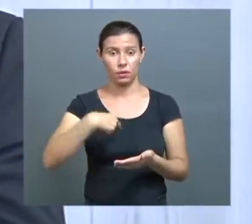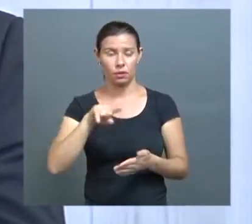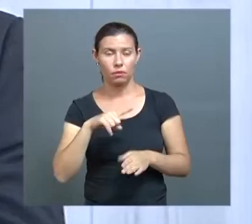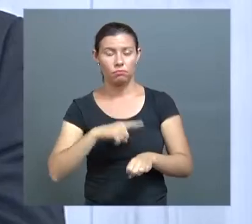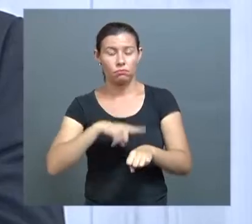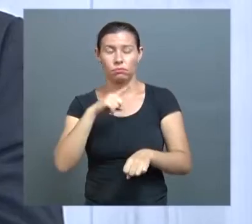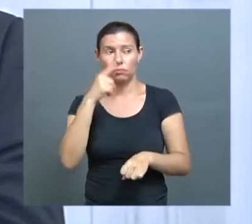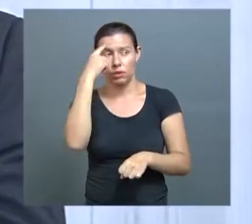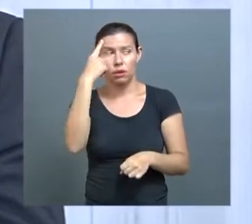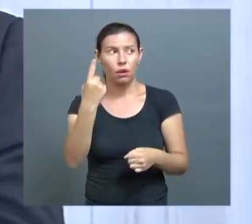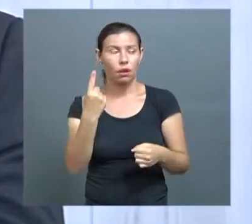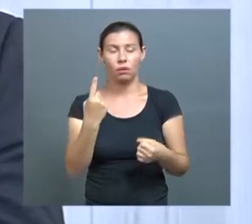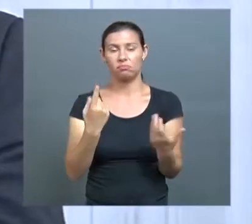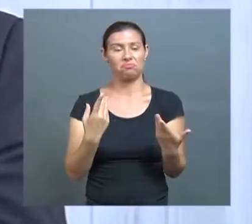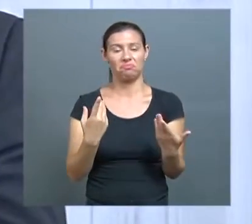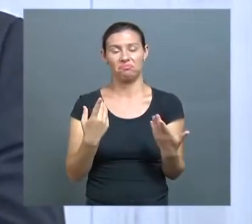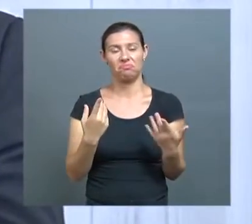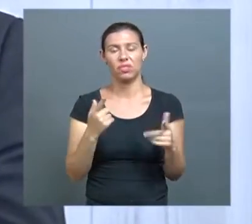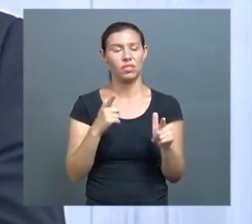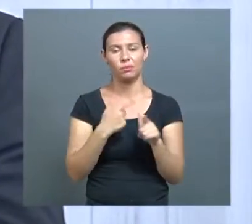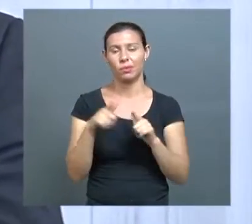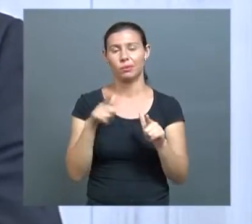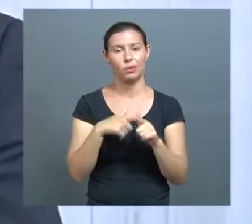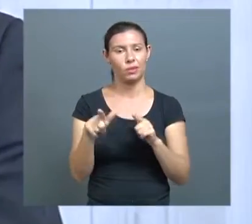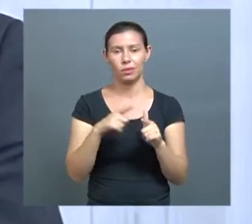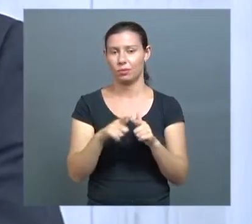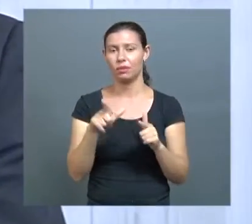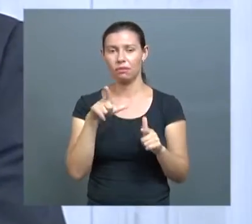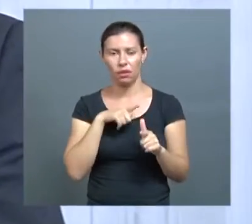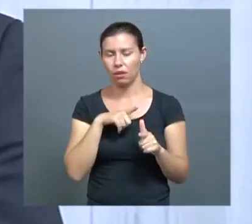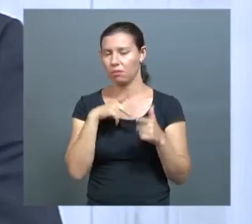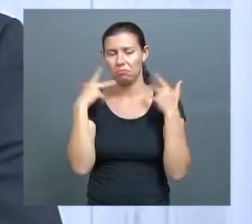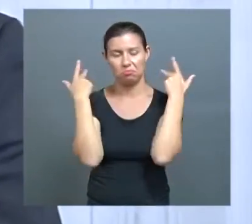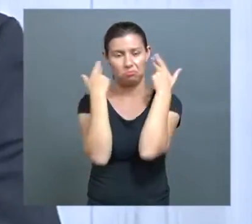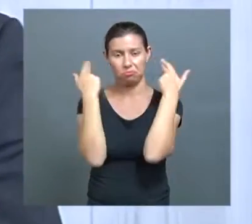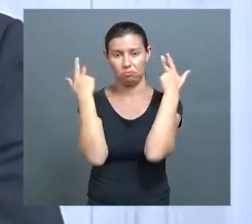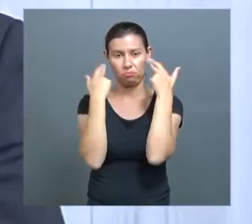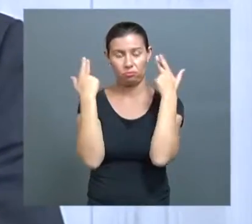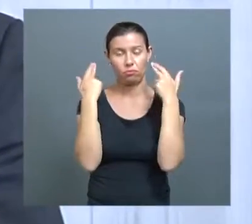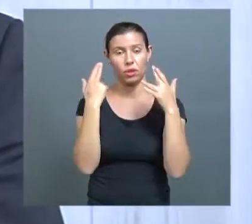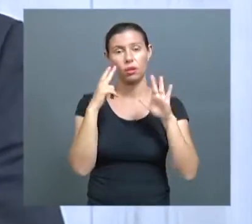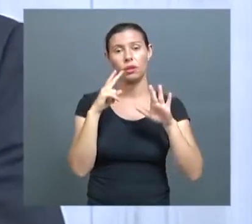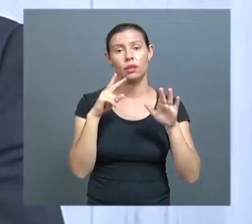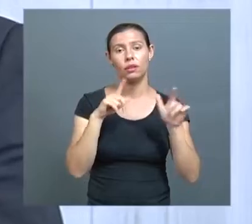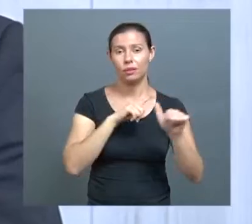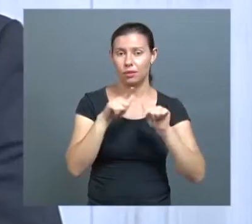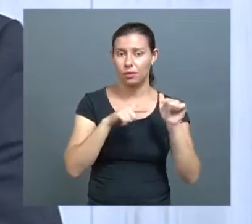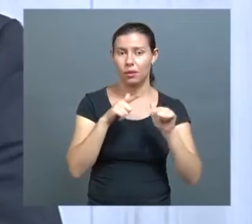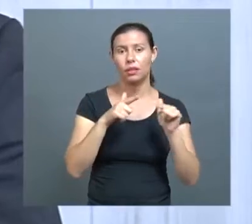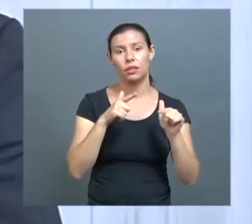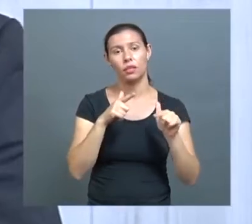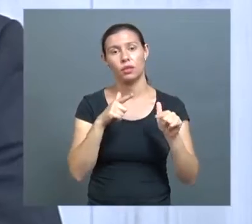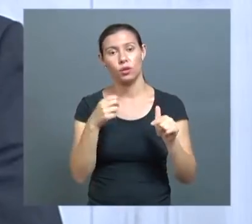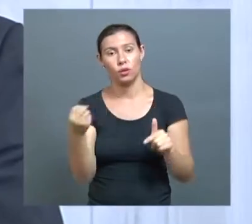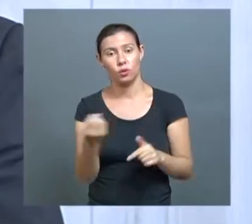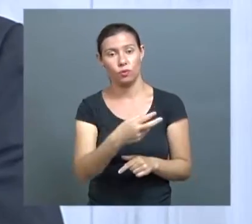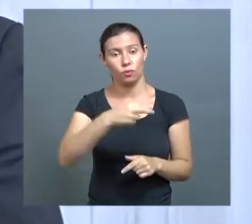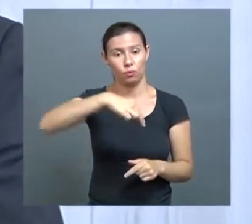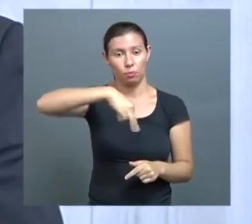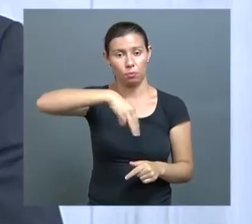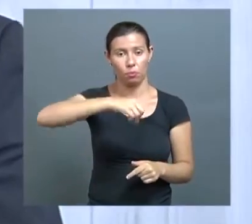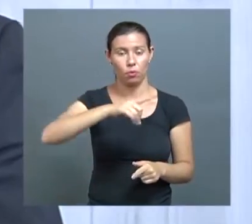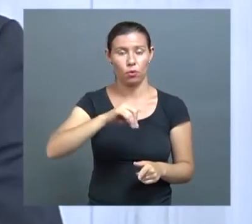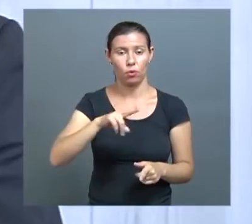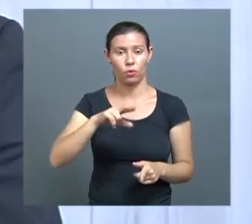isso ocorre rotineiramente, né? Dentro das nossas atividades. Eventualmente, a gente tem módulos novos, e a gente precisa se